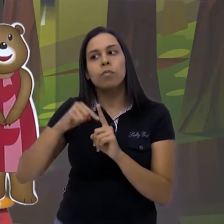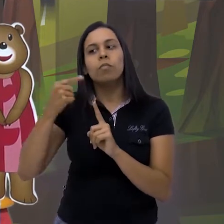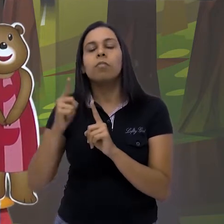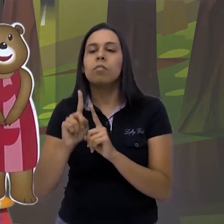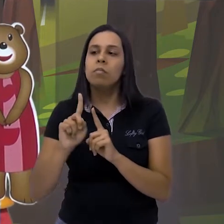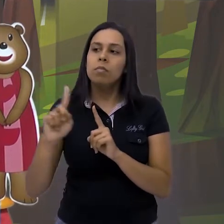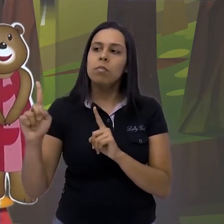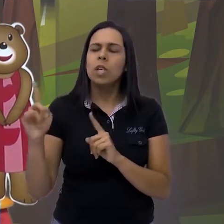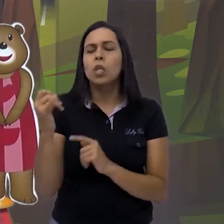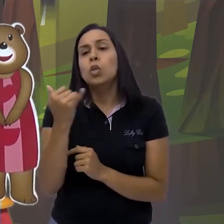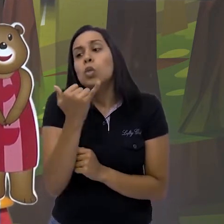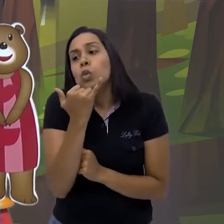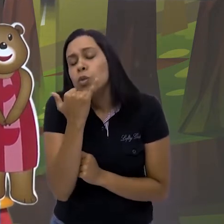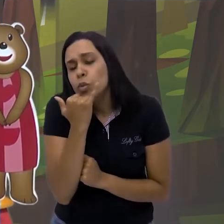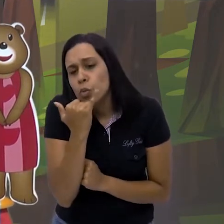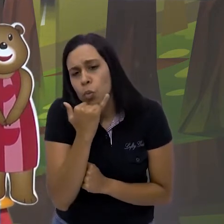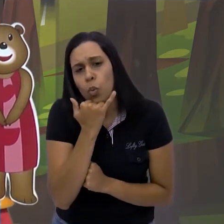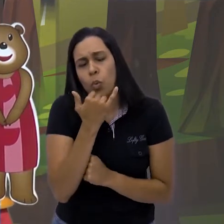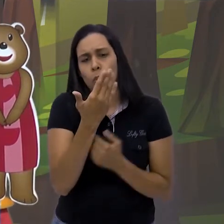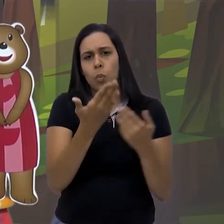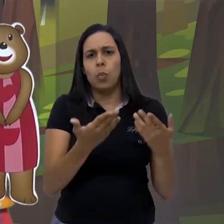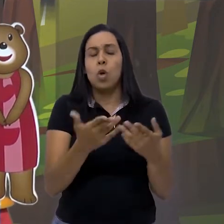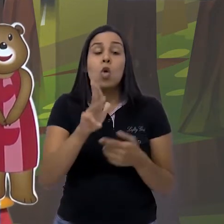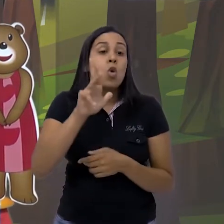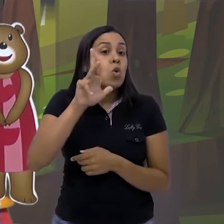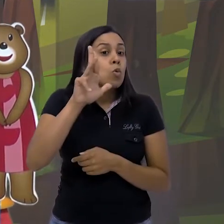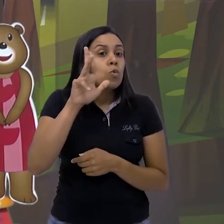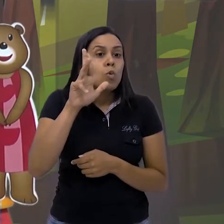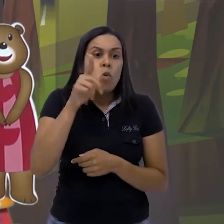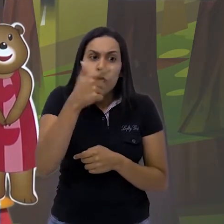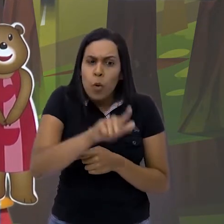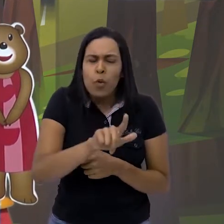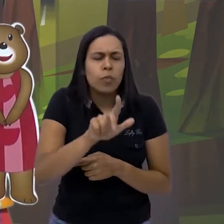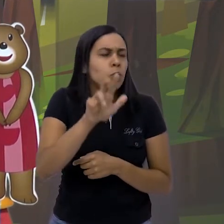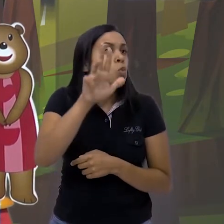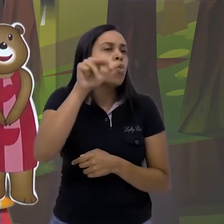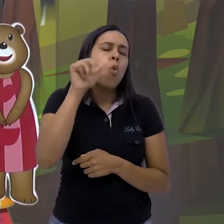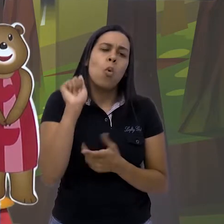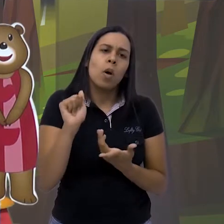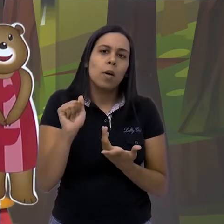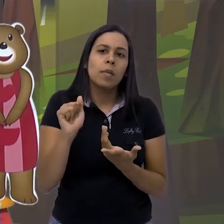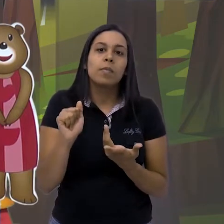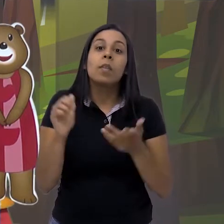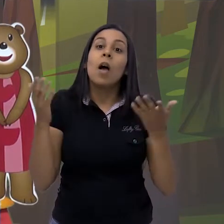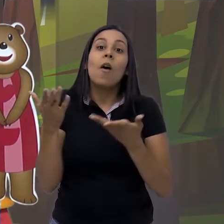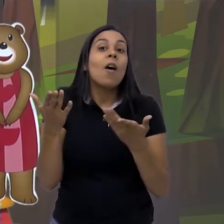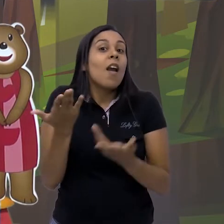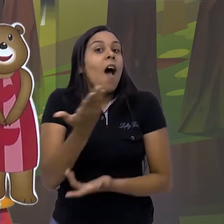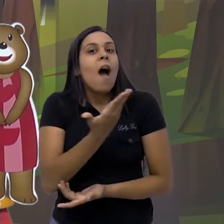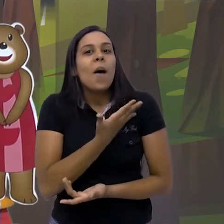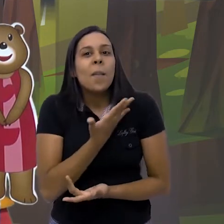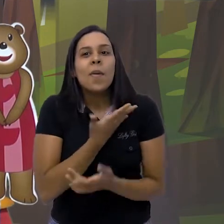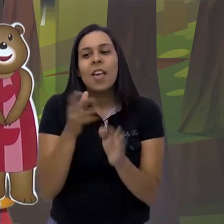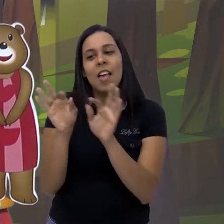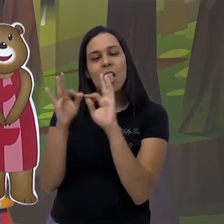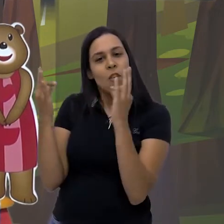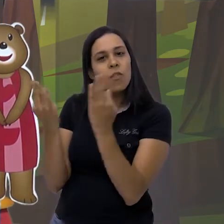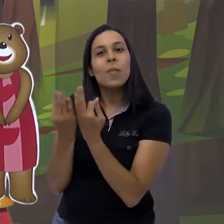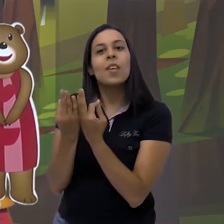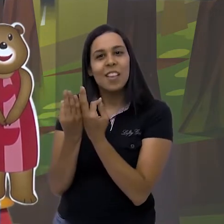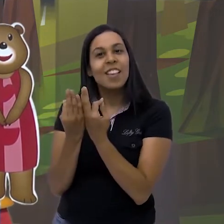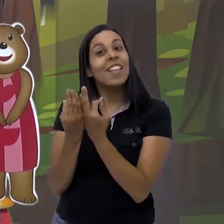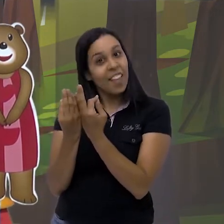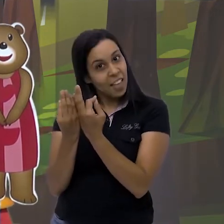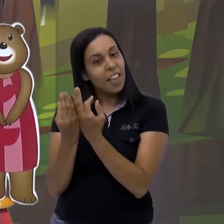desculpa à família. Certo? Disse que nunca mais ia fazer isso. E se tornou amiga da família urso.